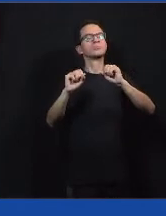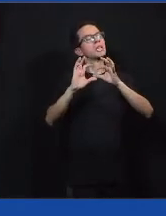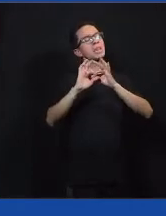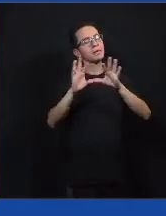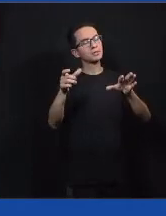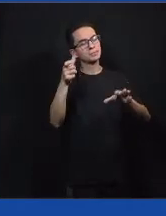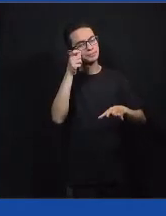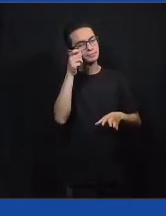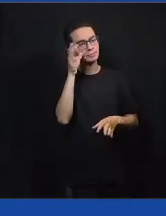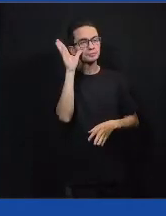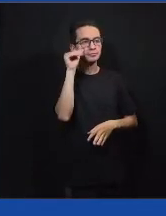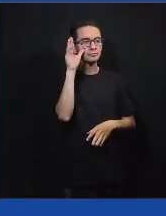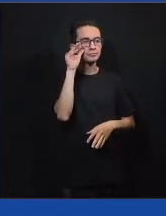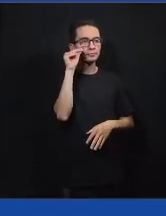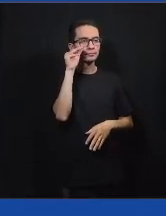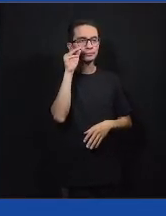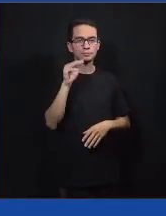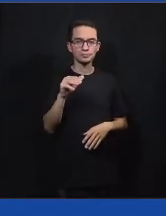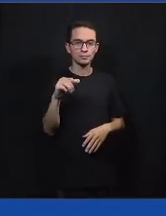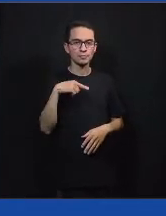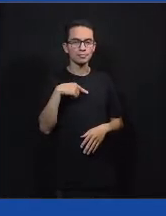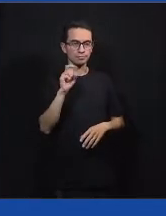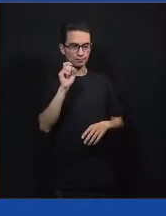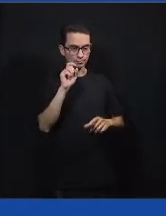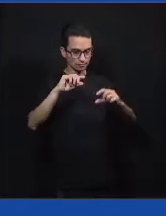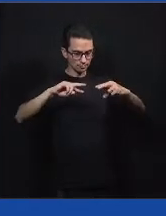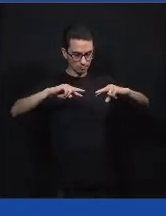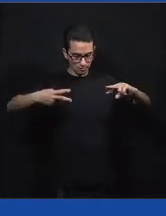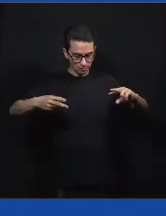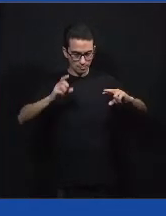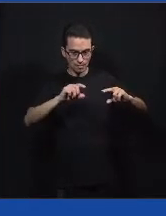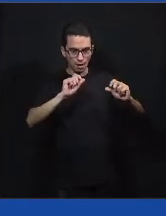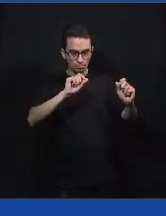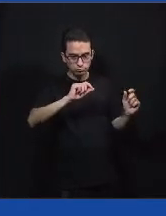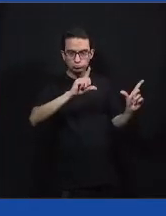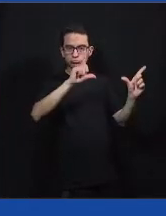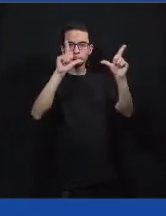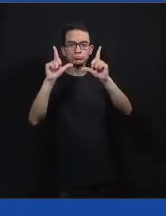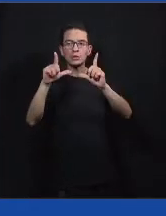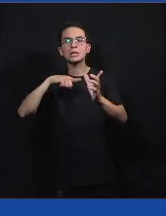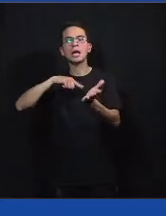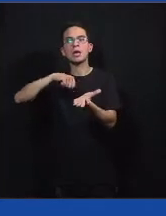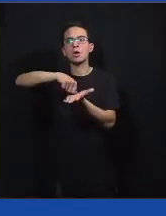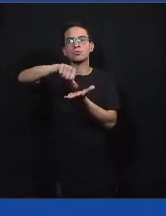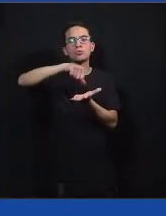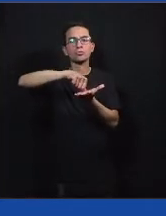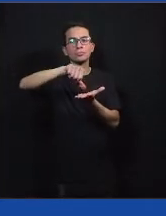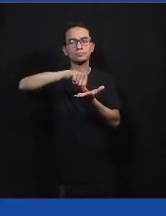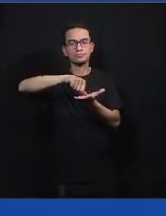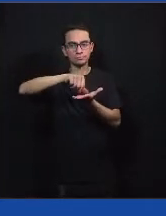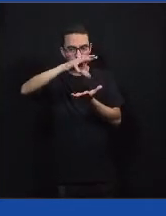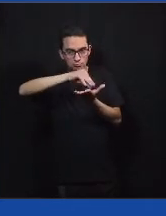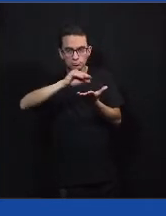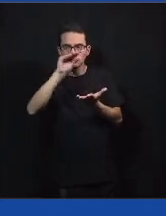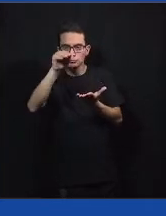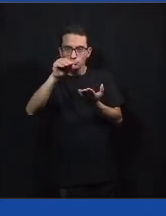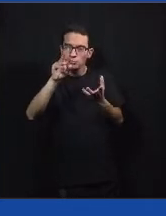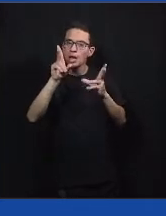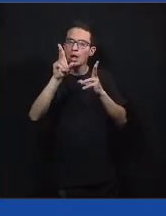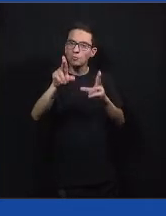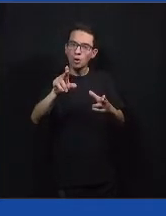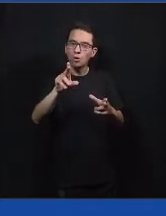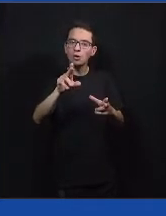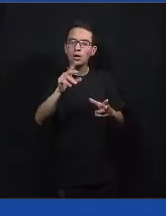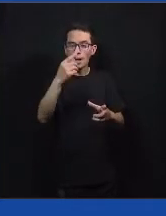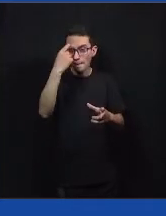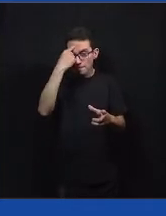entrar nesse site, digitar o código que o pessoal está colocando aí, e aí vocês vão responder que palavras importantes, que palavras-chave estão